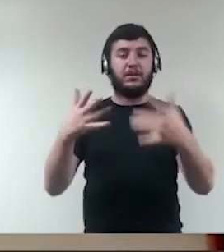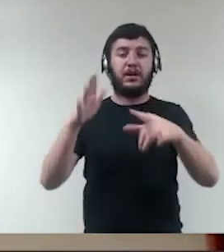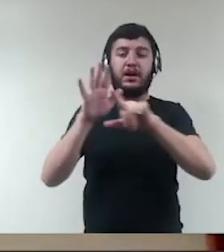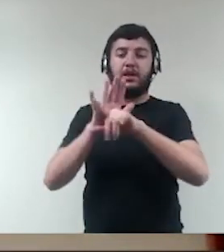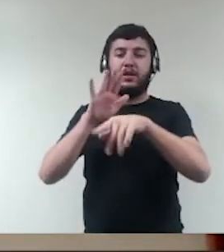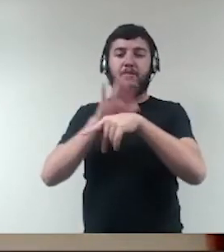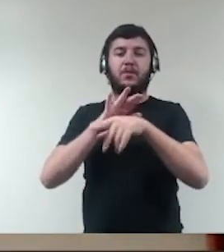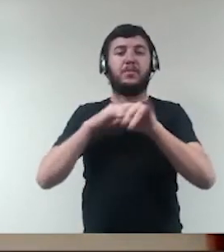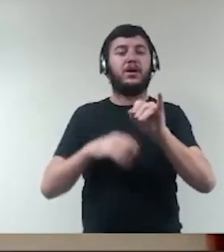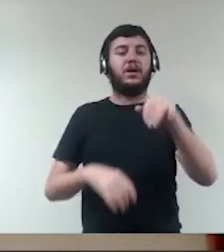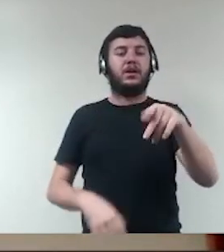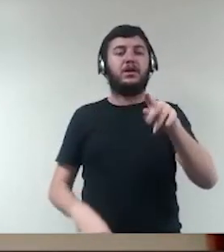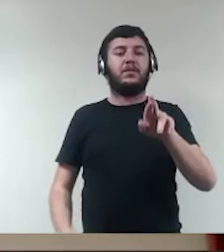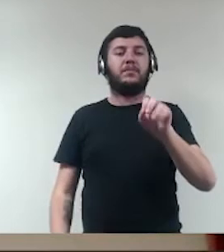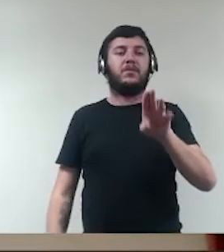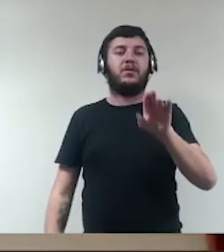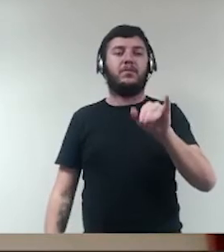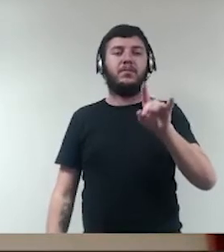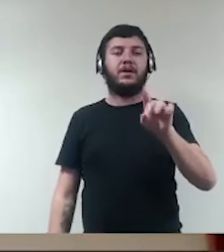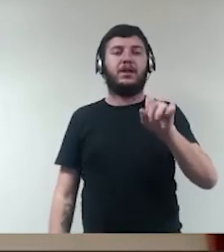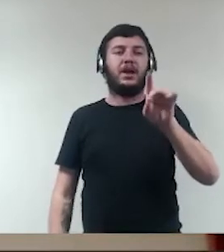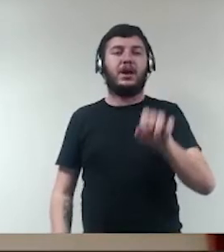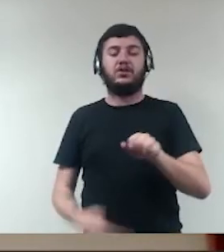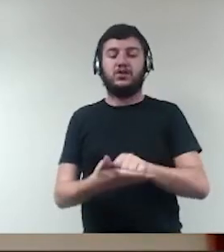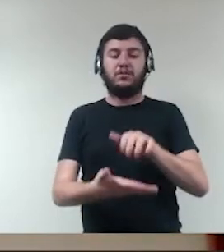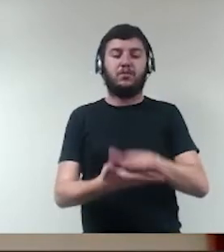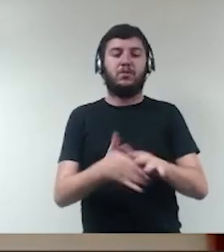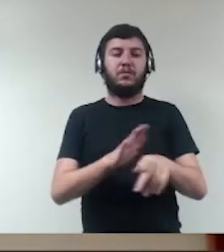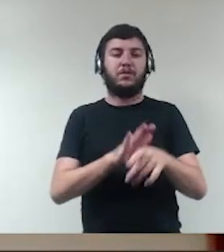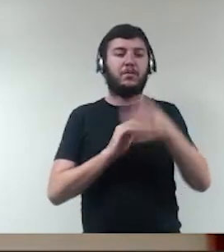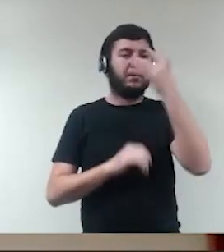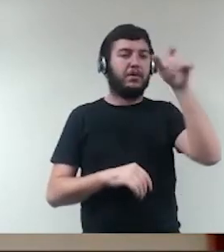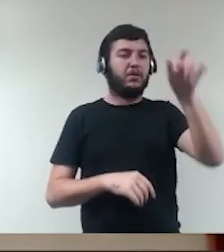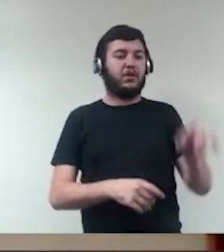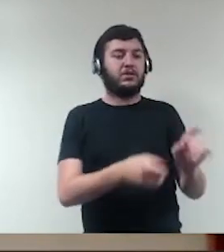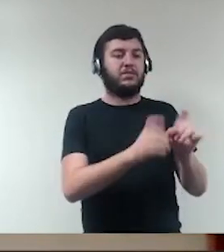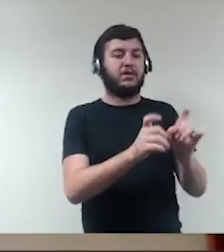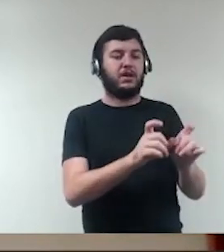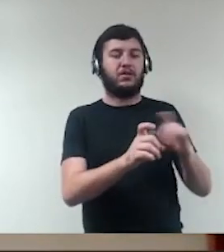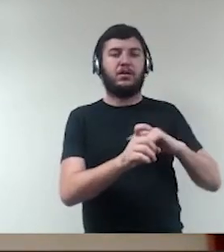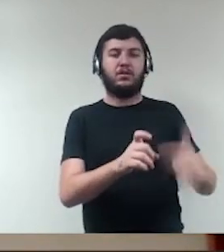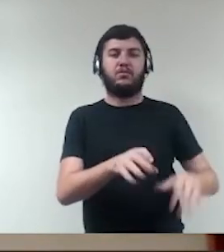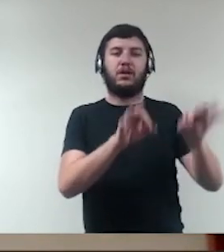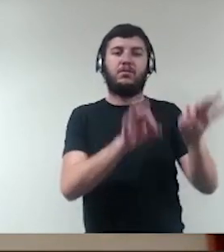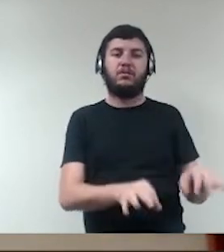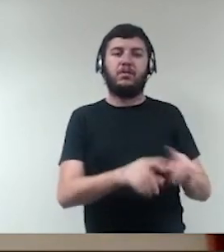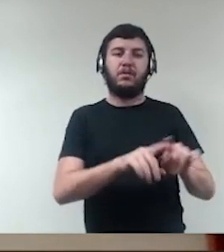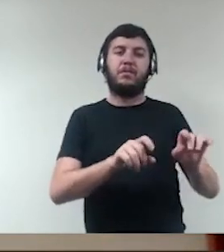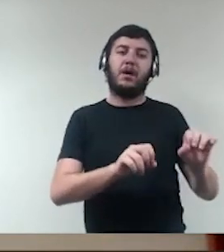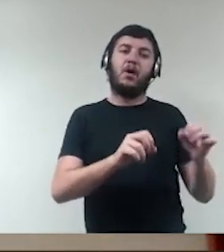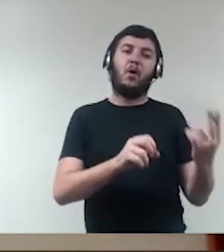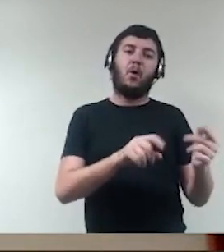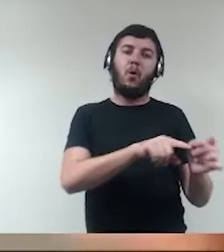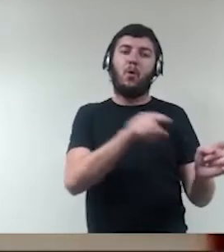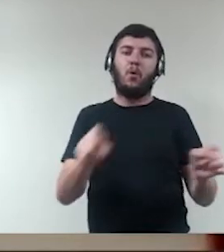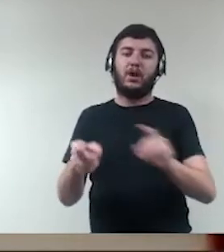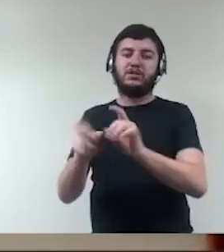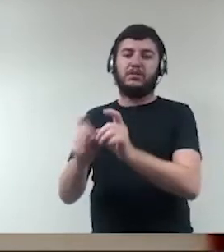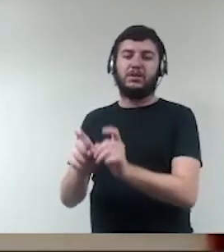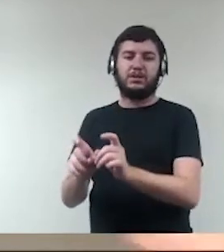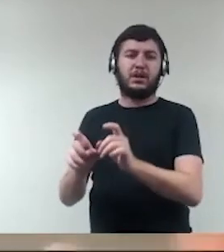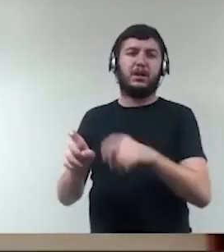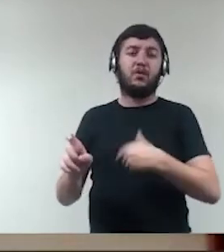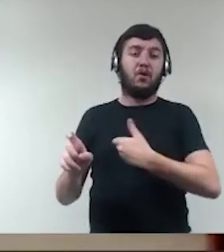o administrador desonesto e não o administrador público inábil ou inapto ou que não tenha